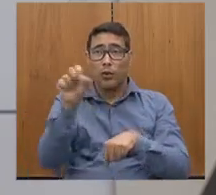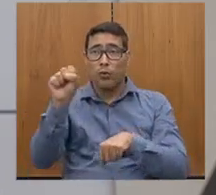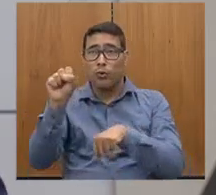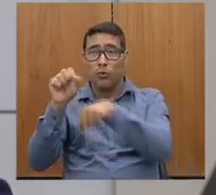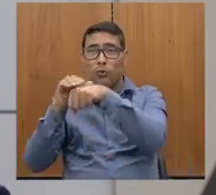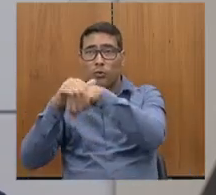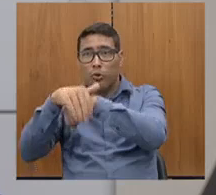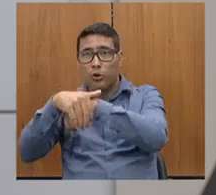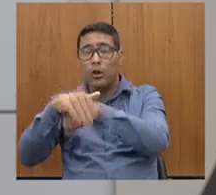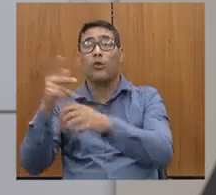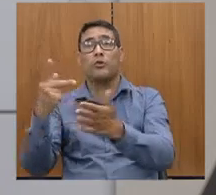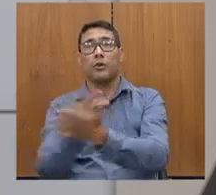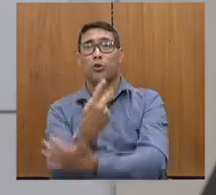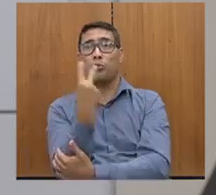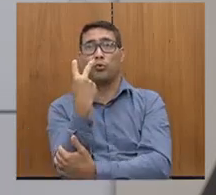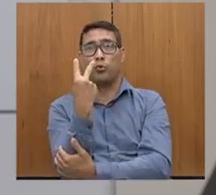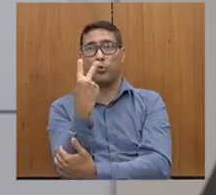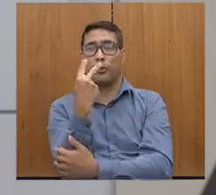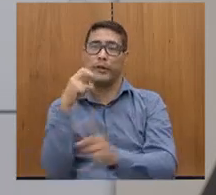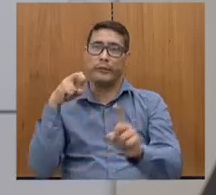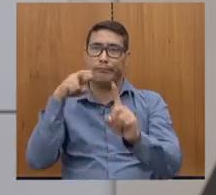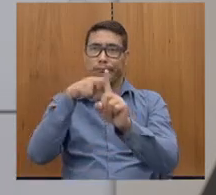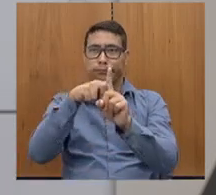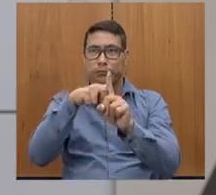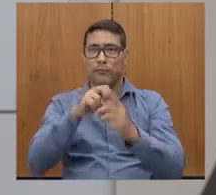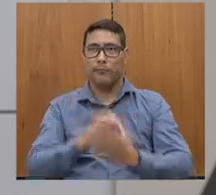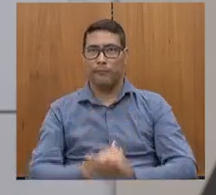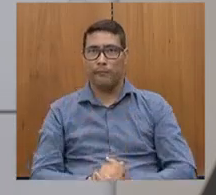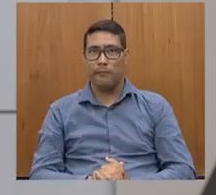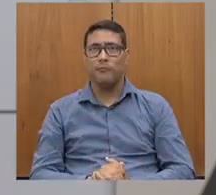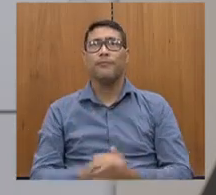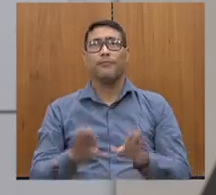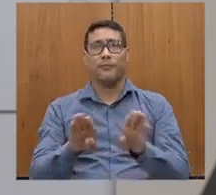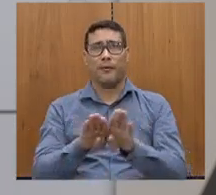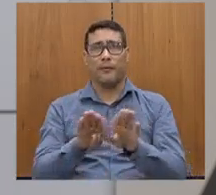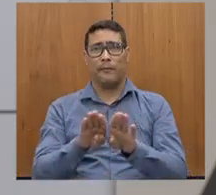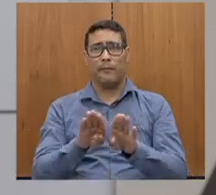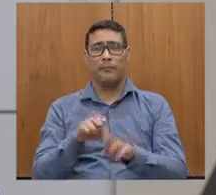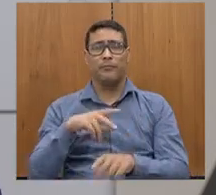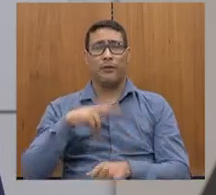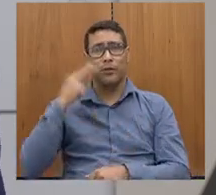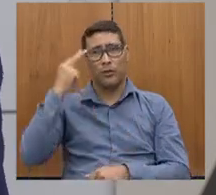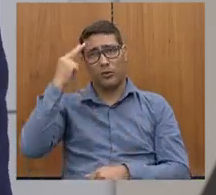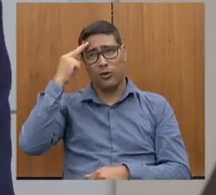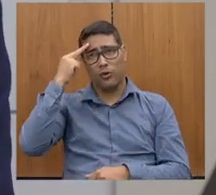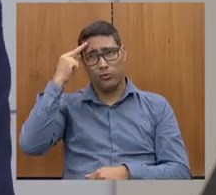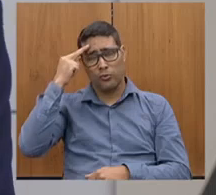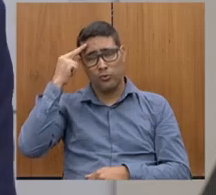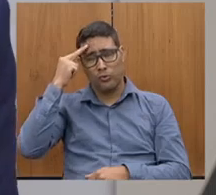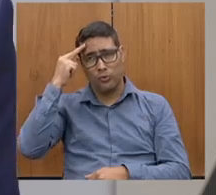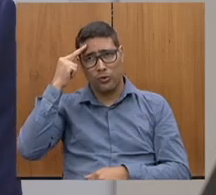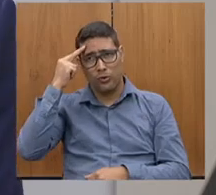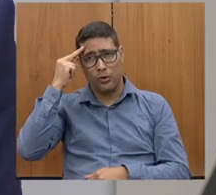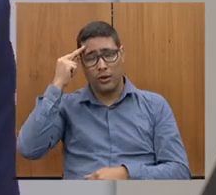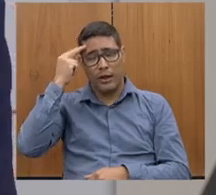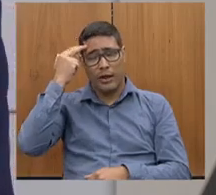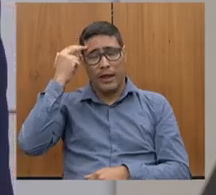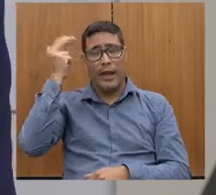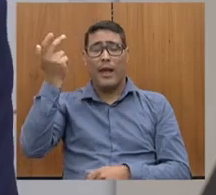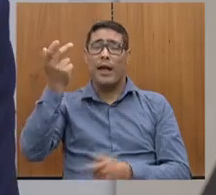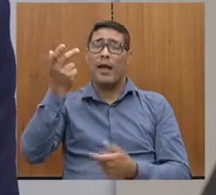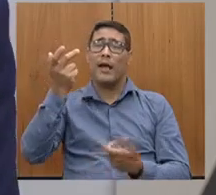Temos aí também sonhos, que já vem de muito tempo, que a nossa estrada já cui Fortaleza de Minas, Rodrigo, secretário.